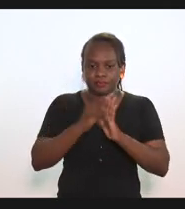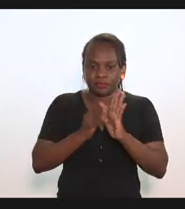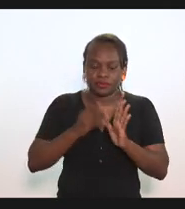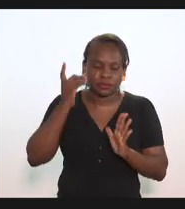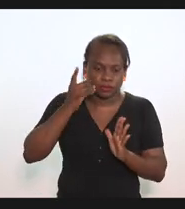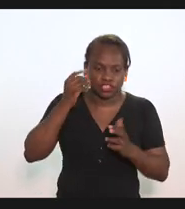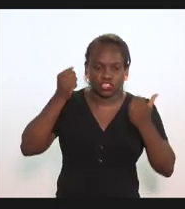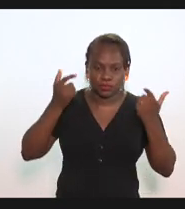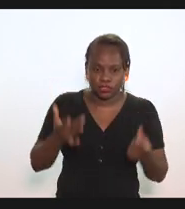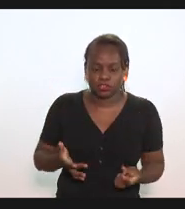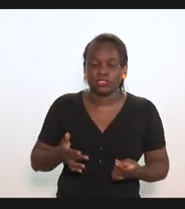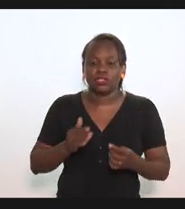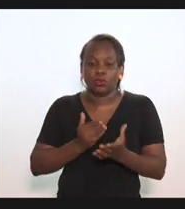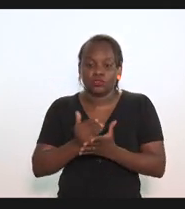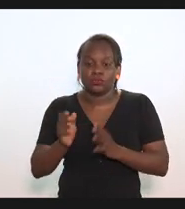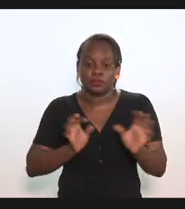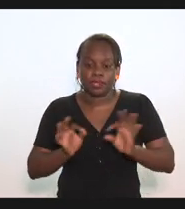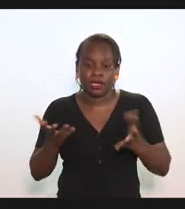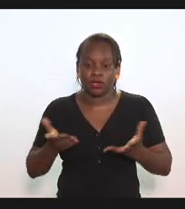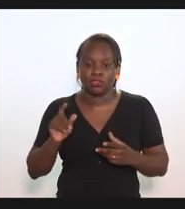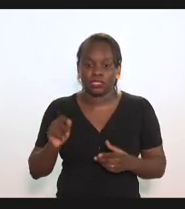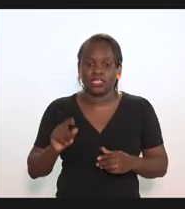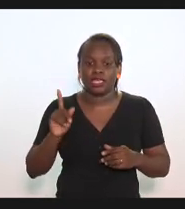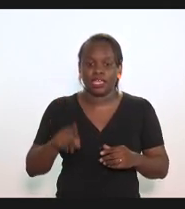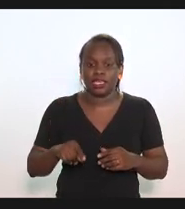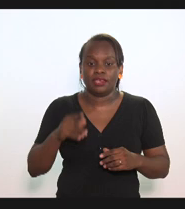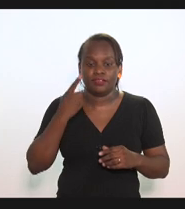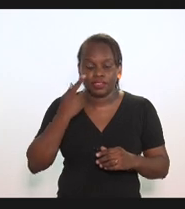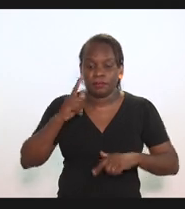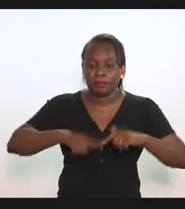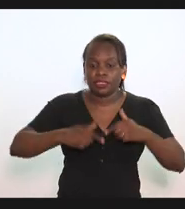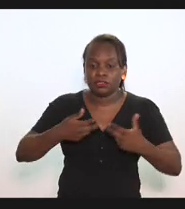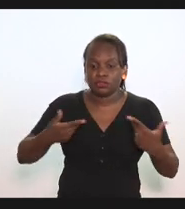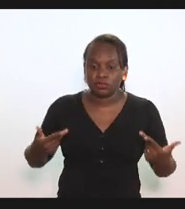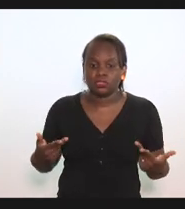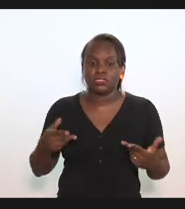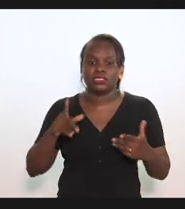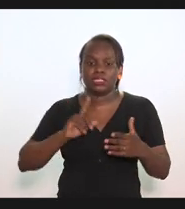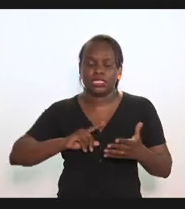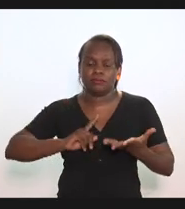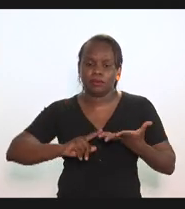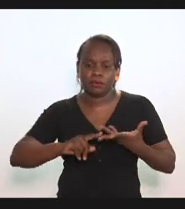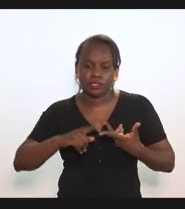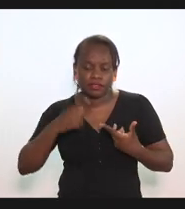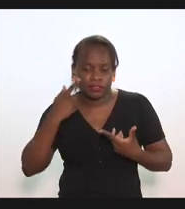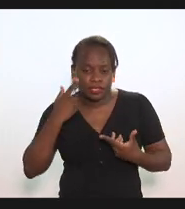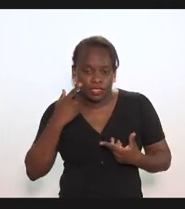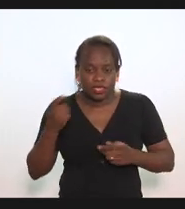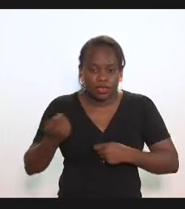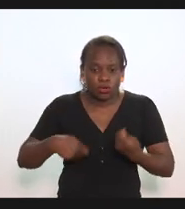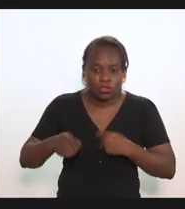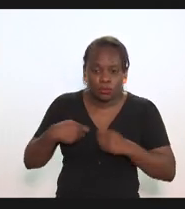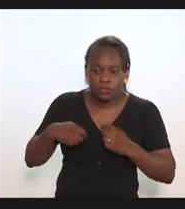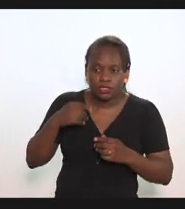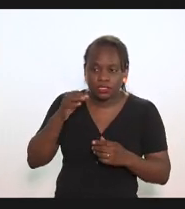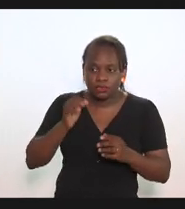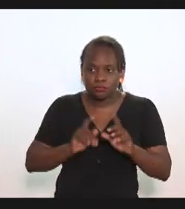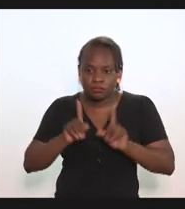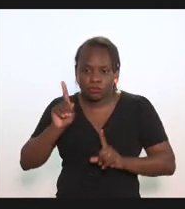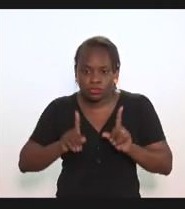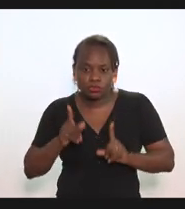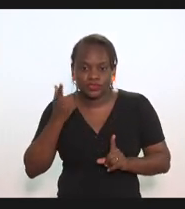deputado que a gente está começando a fazer que é a matriz de sumo produto e uma série de indicadores econômicos que